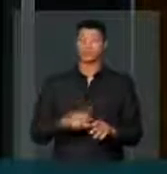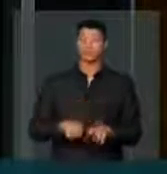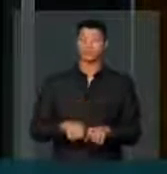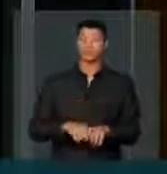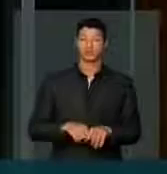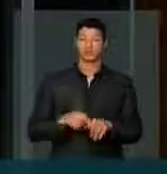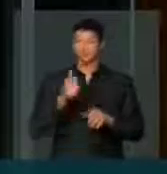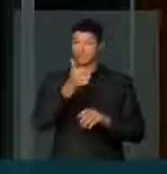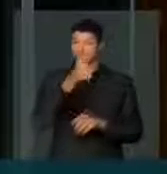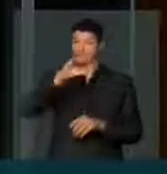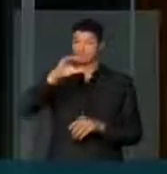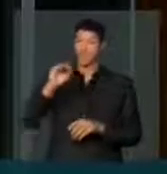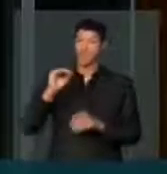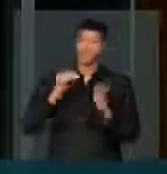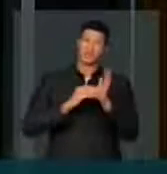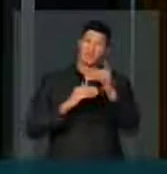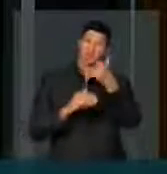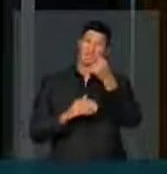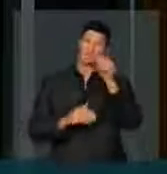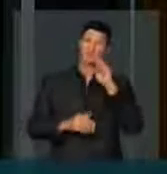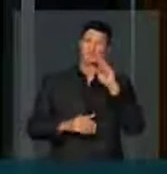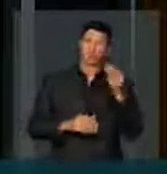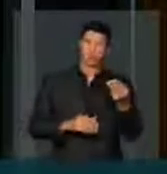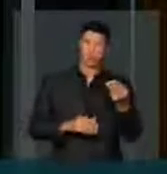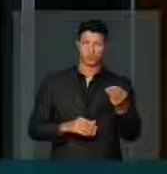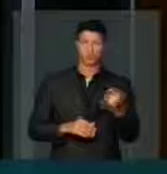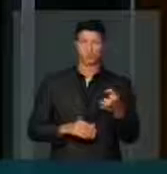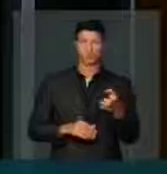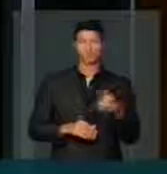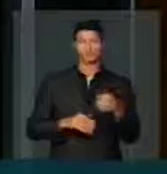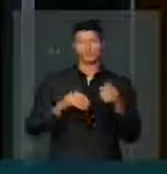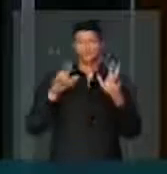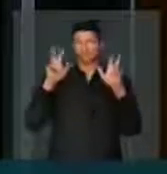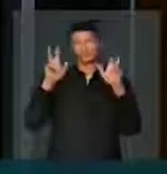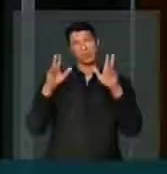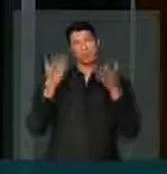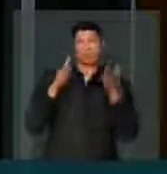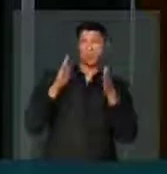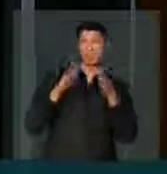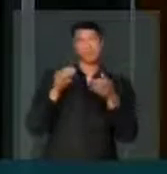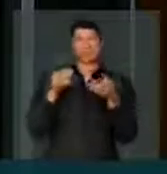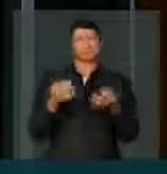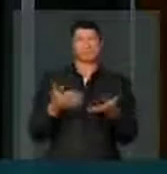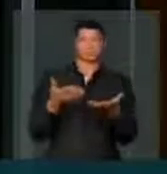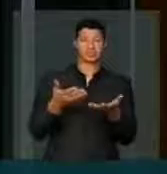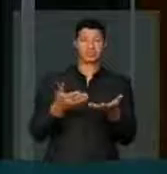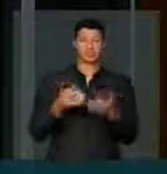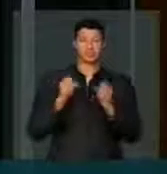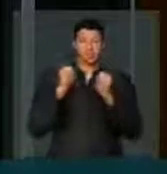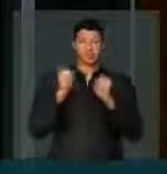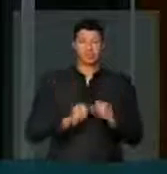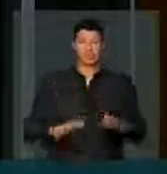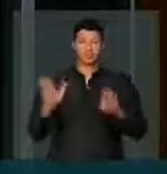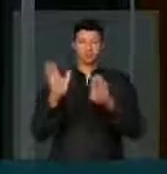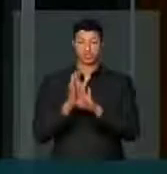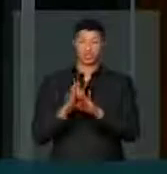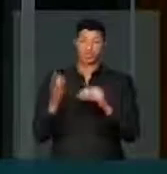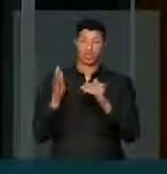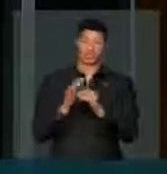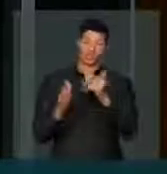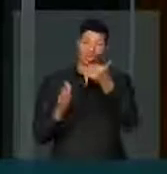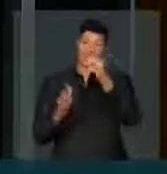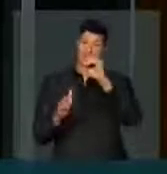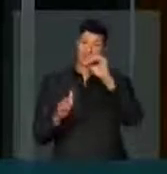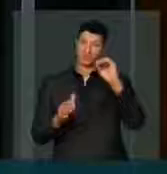de 10 a 20 bilhões num cenário mais otimista podendo chegar a